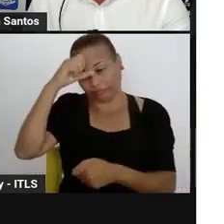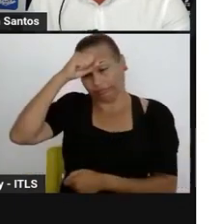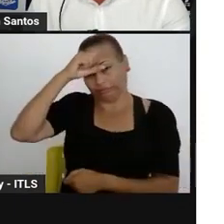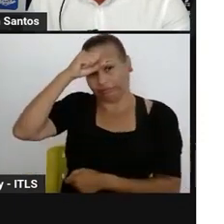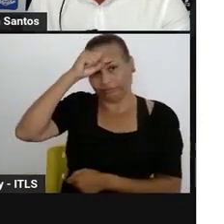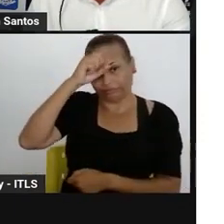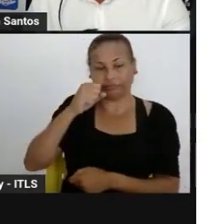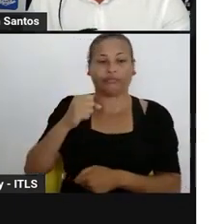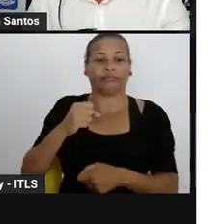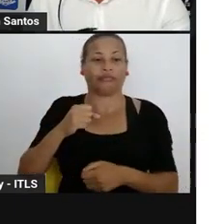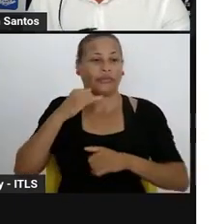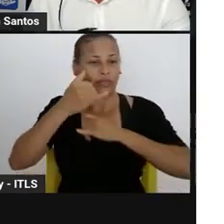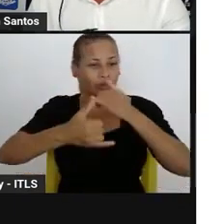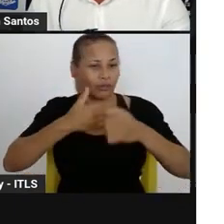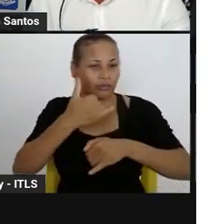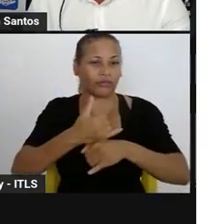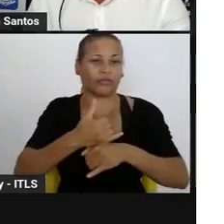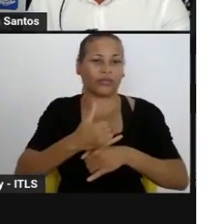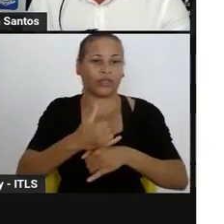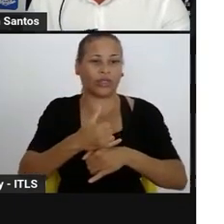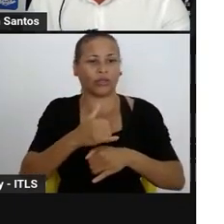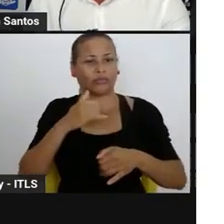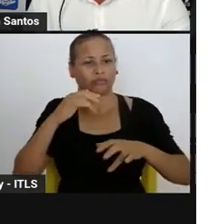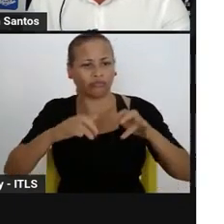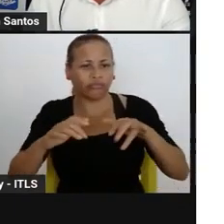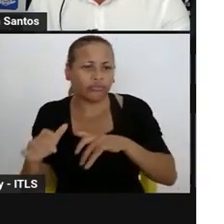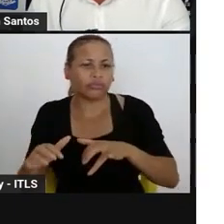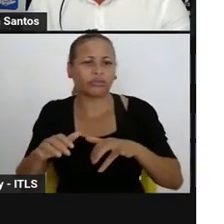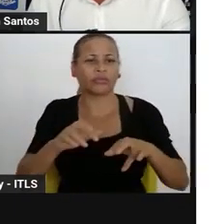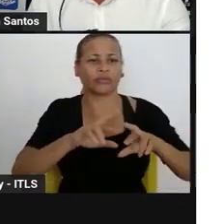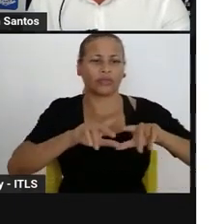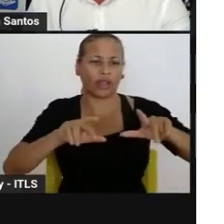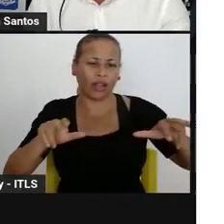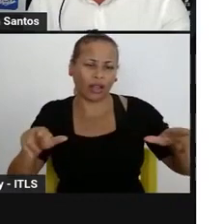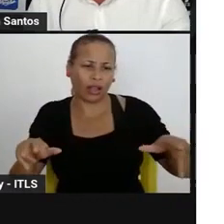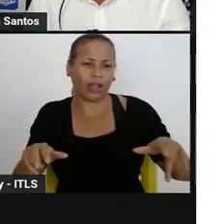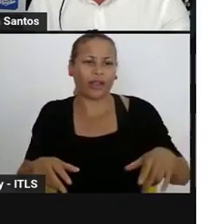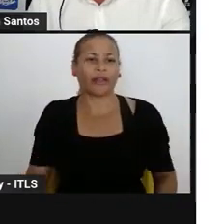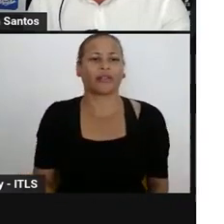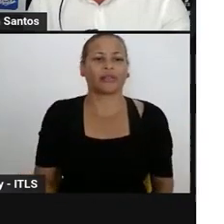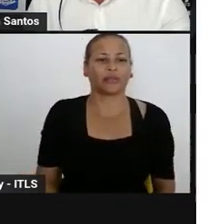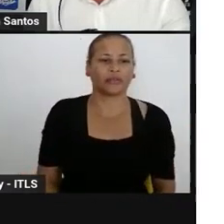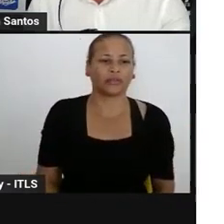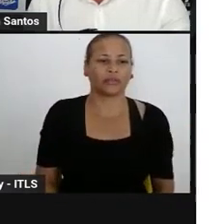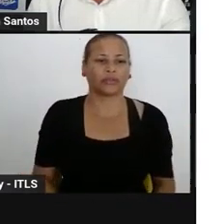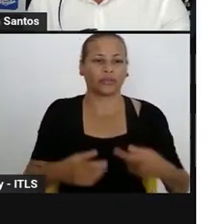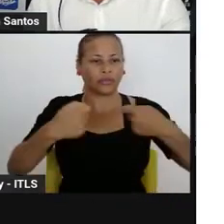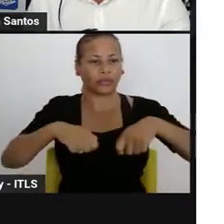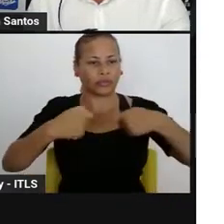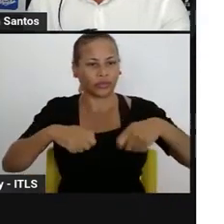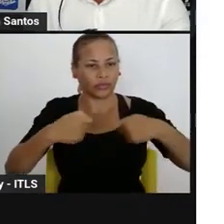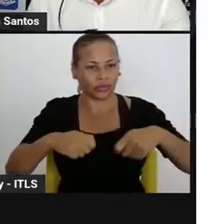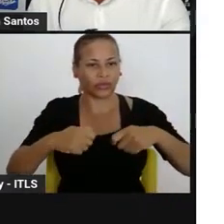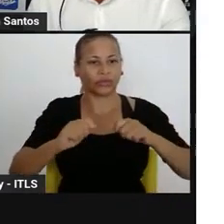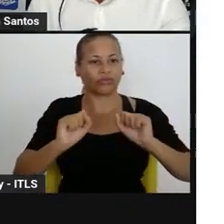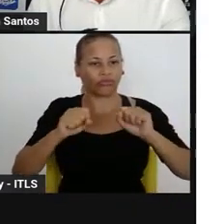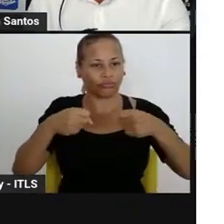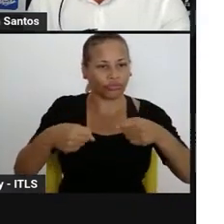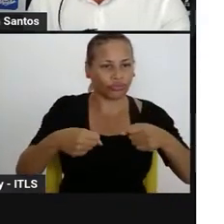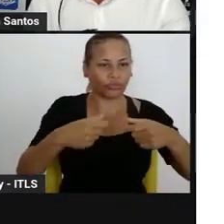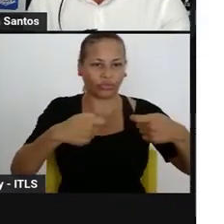digital, aplicativo e plataformas para a criação de objetos digitais e produção de mídias digitais